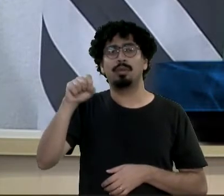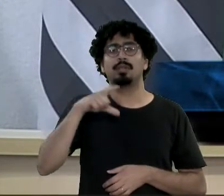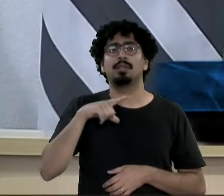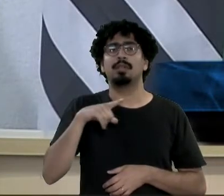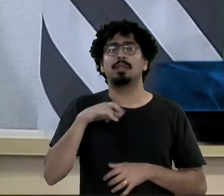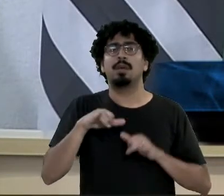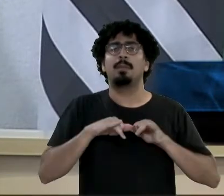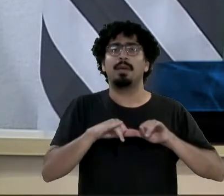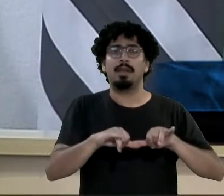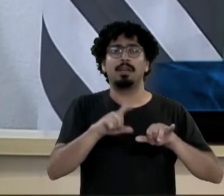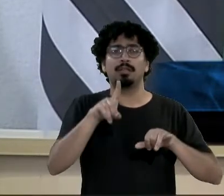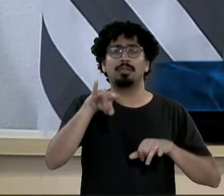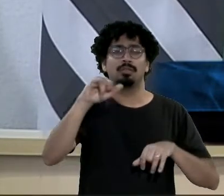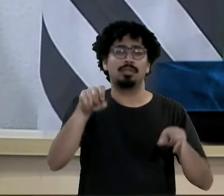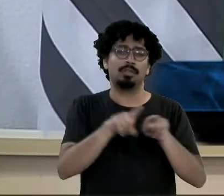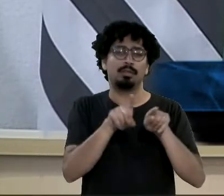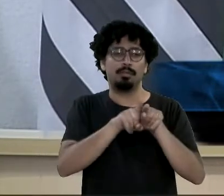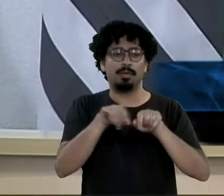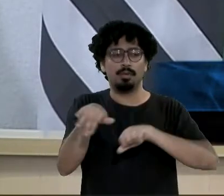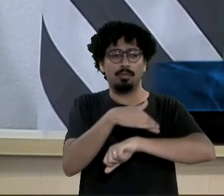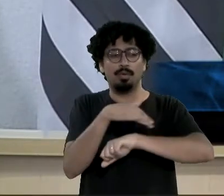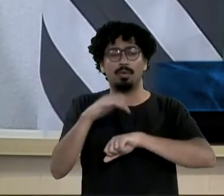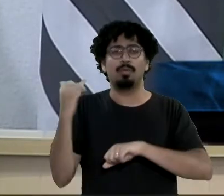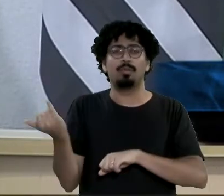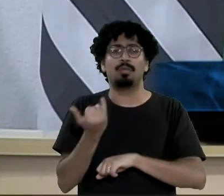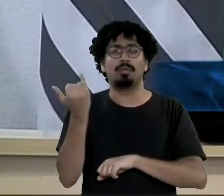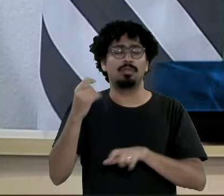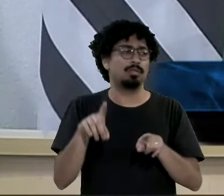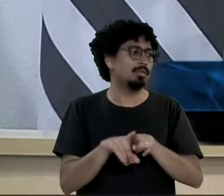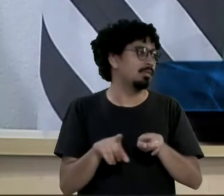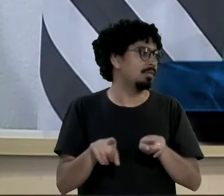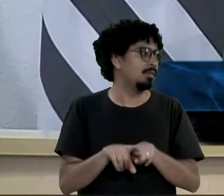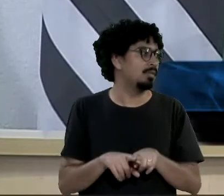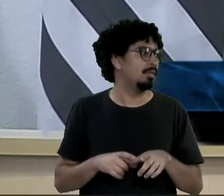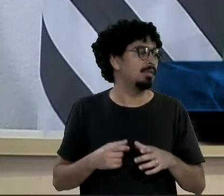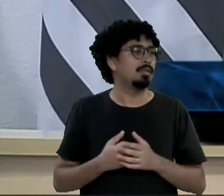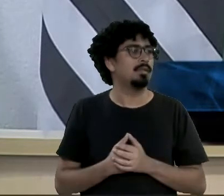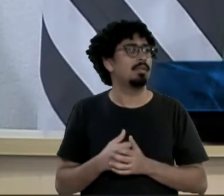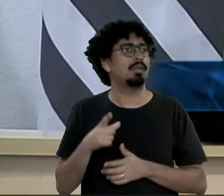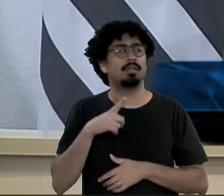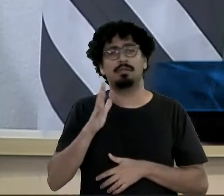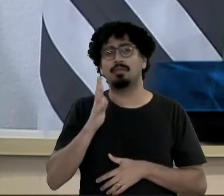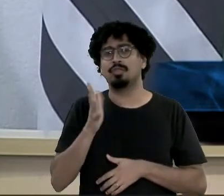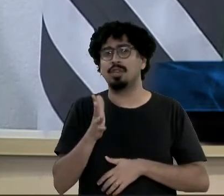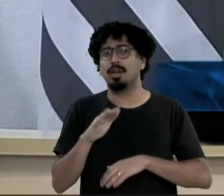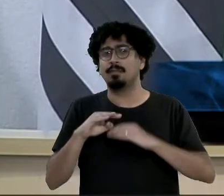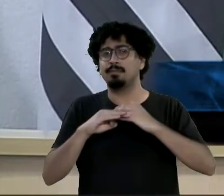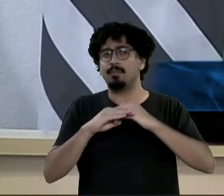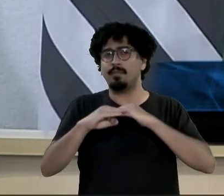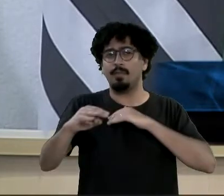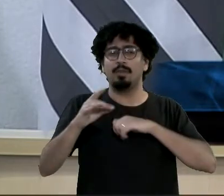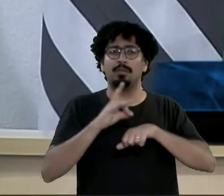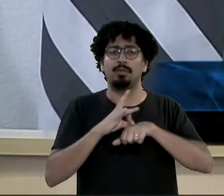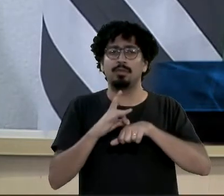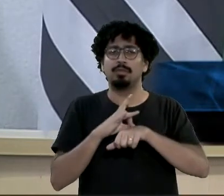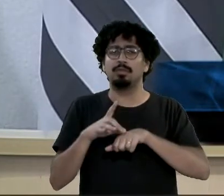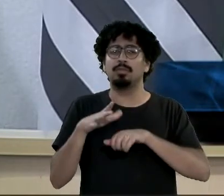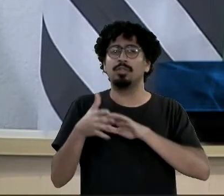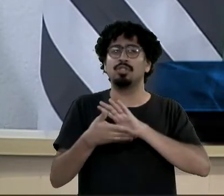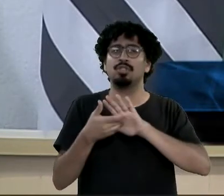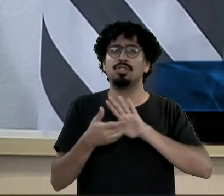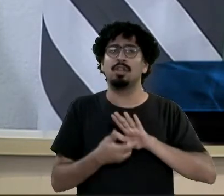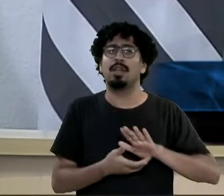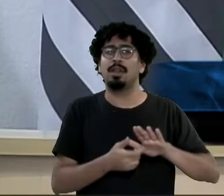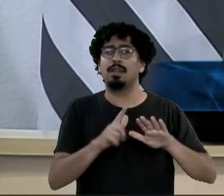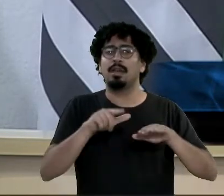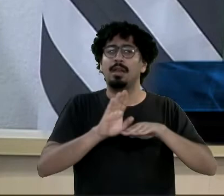dia, uma avenida importante que lá no passado ela foi feito um recapeamento e retiraram os controles